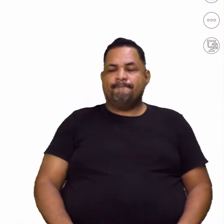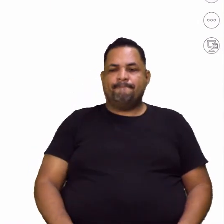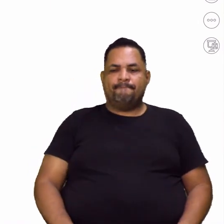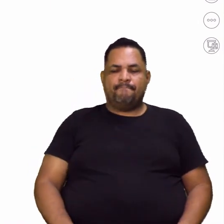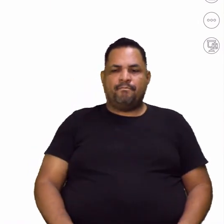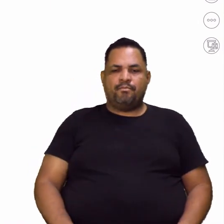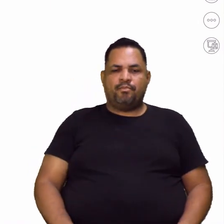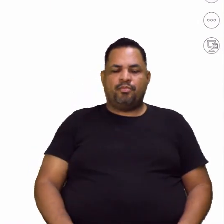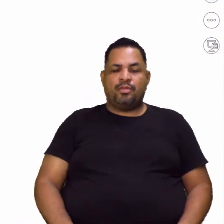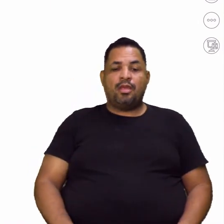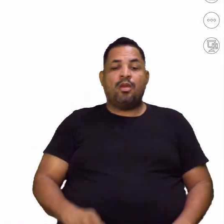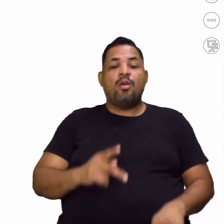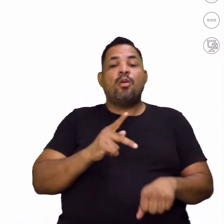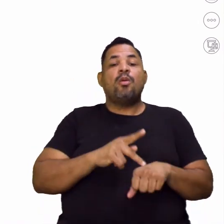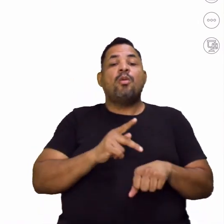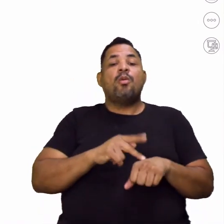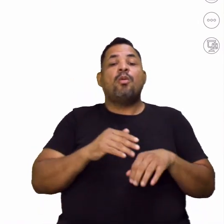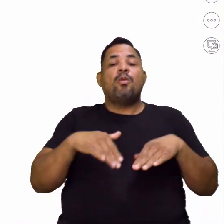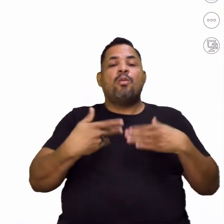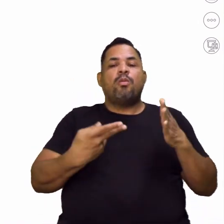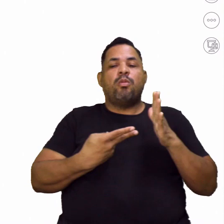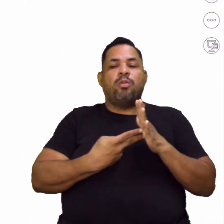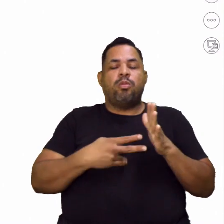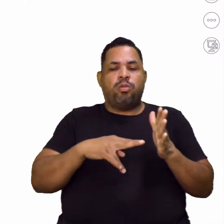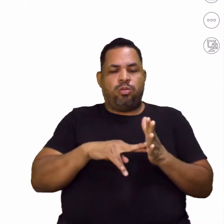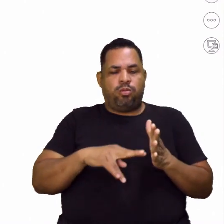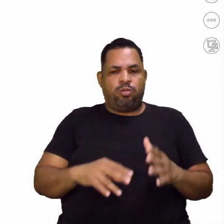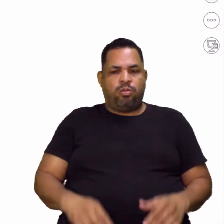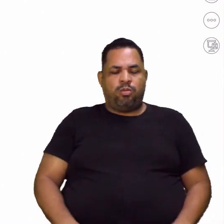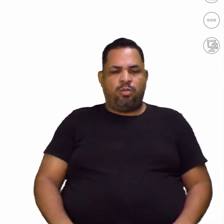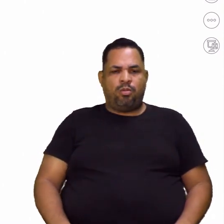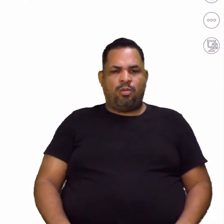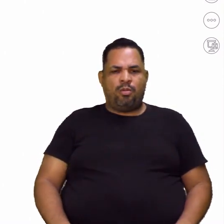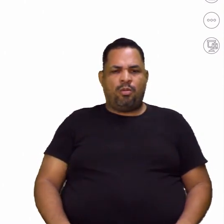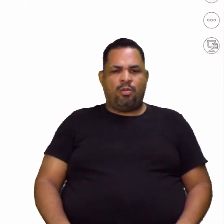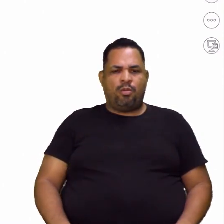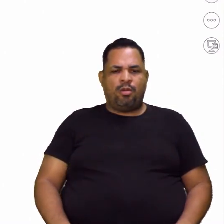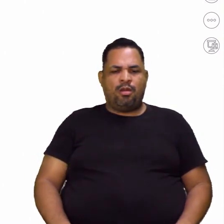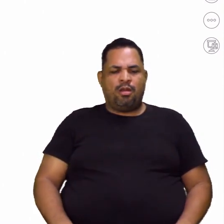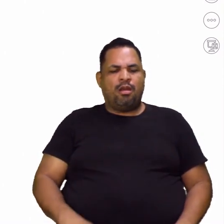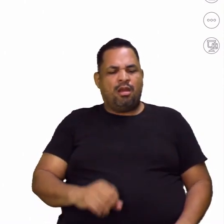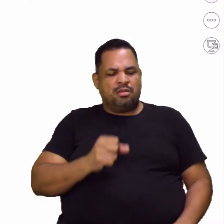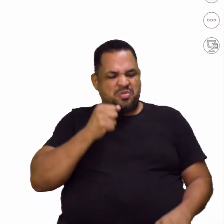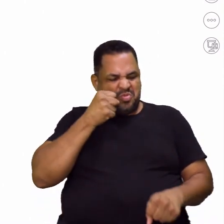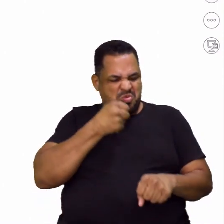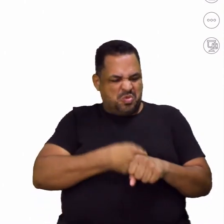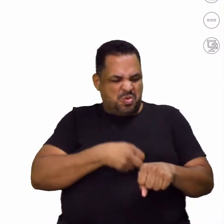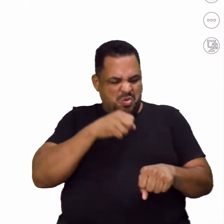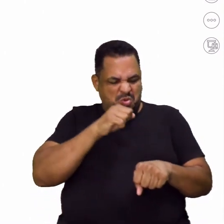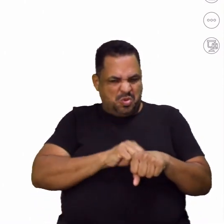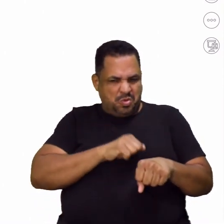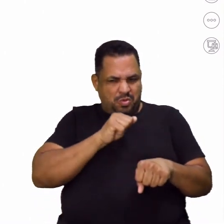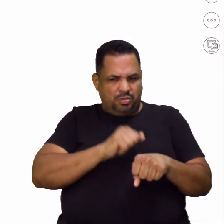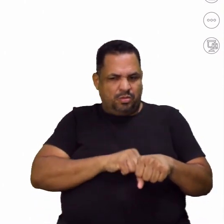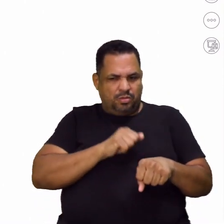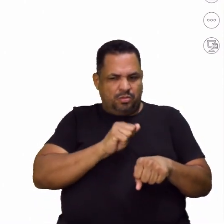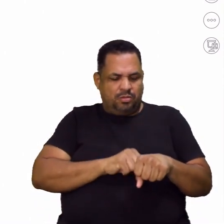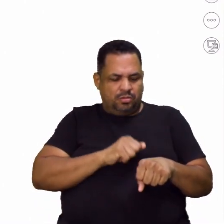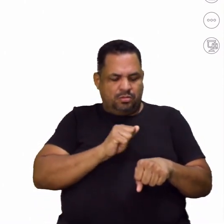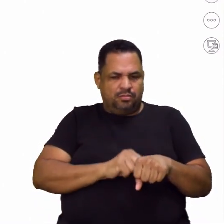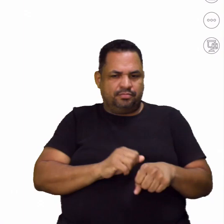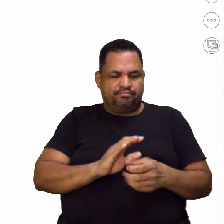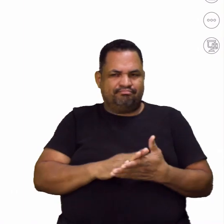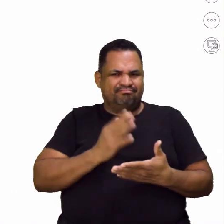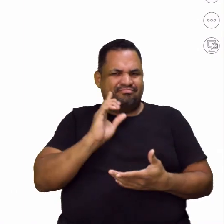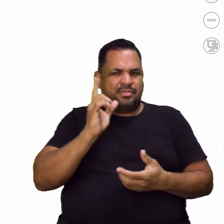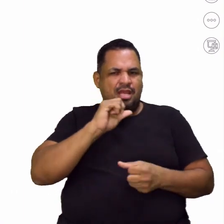O que é pedra nesse sentido? Que é endurecido, tá bom? Aquele